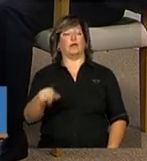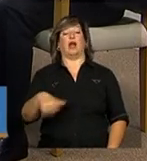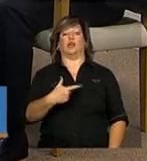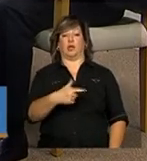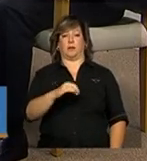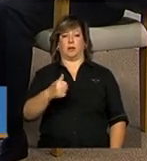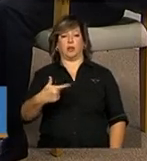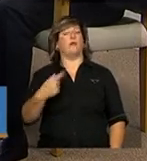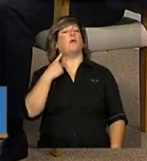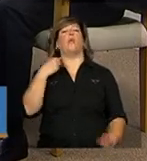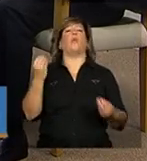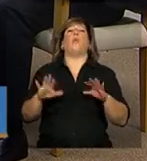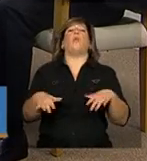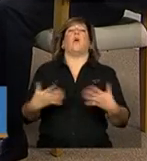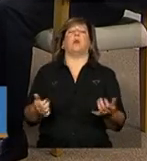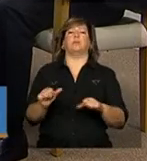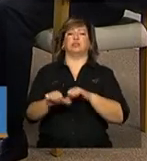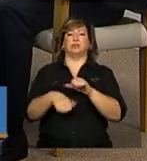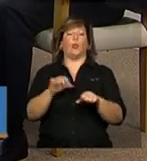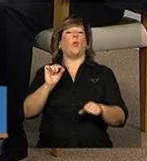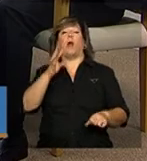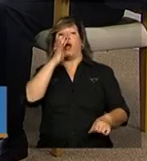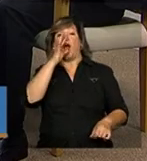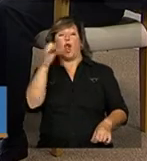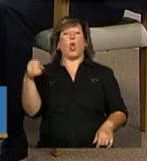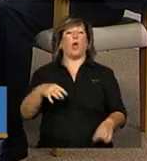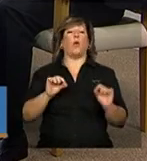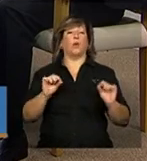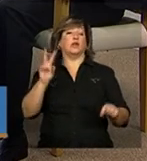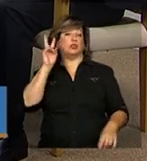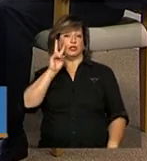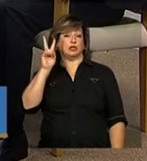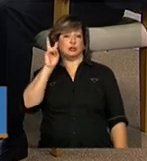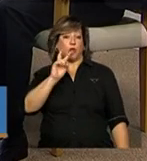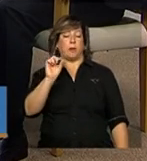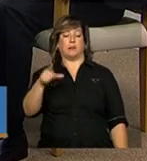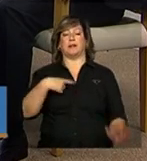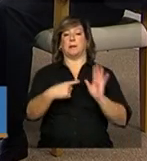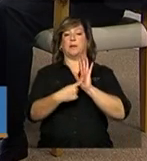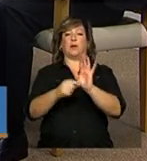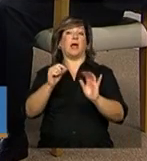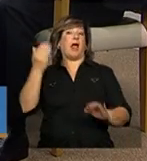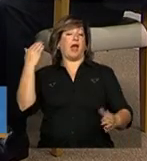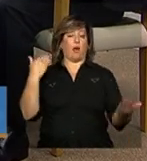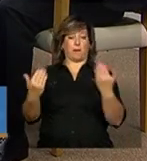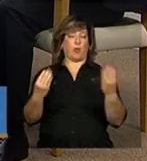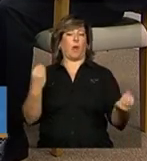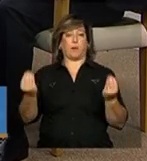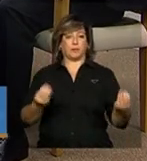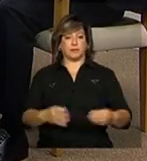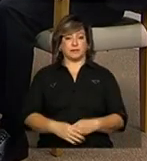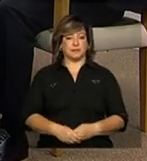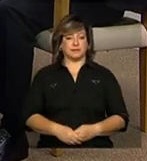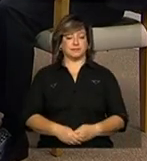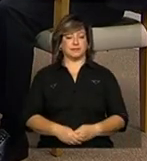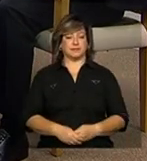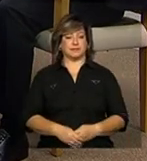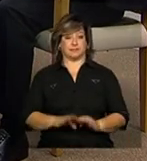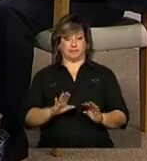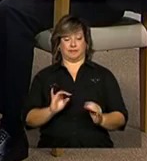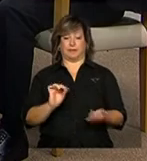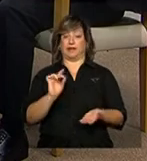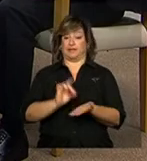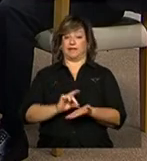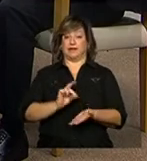essas mudanças e o que nós temos de novidade em relação ao demonstrativo anterior? Bom, na verdade,